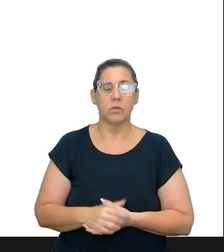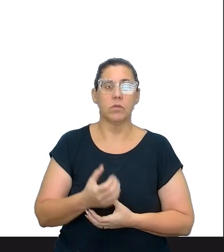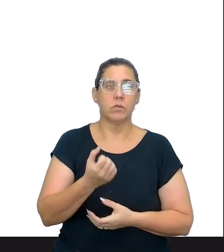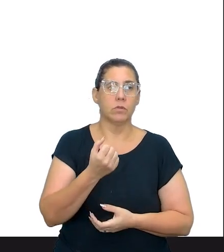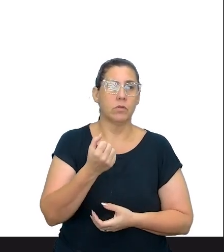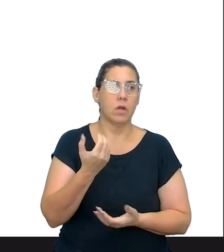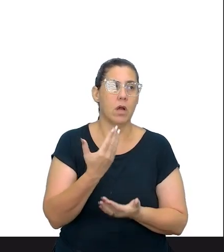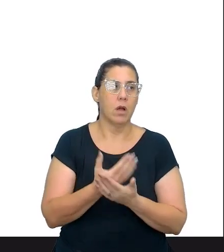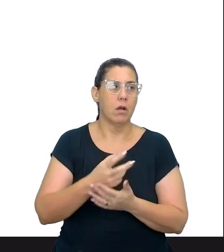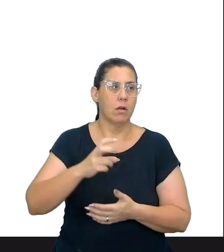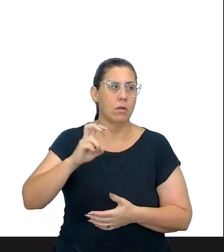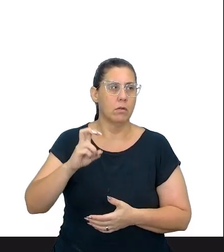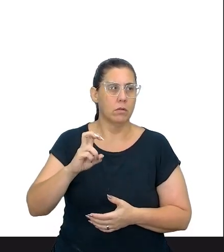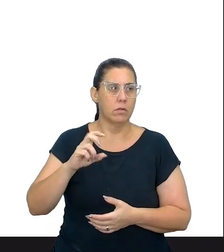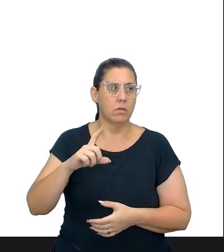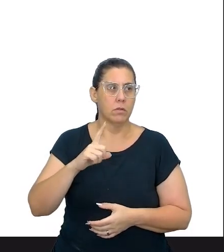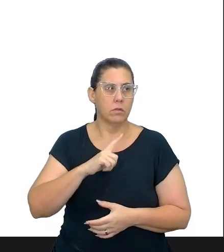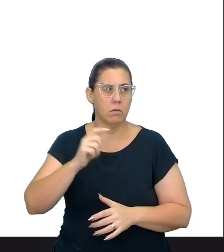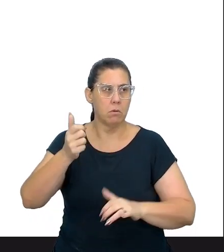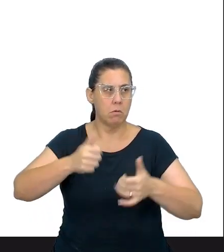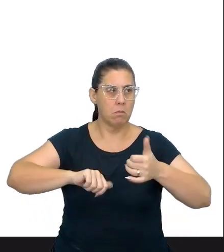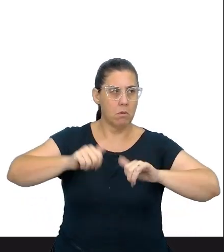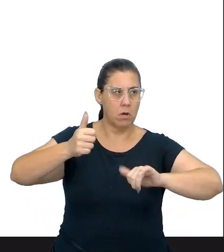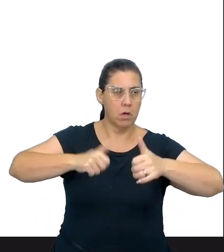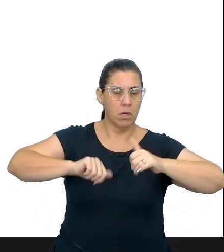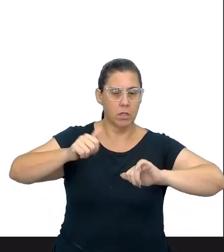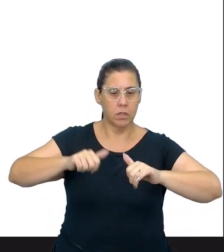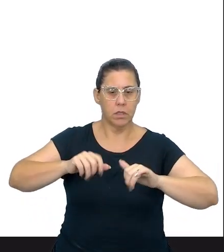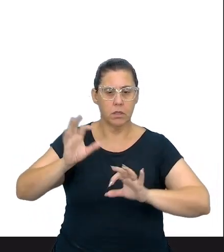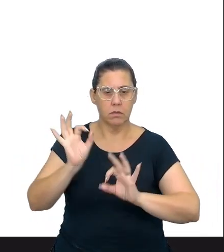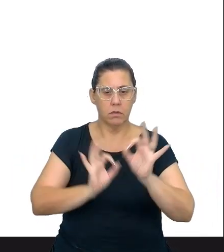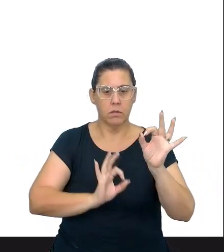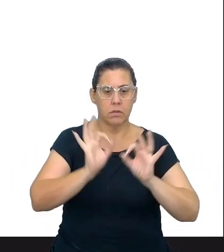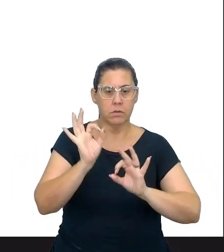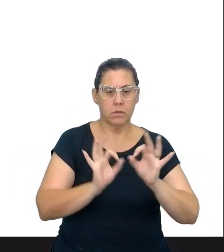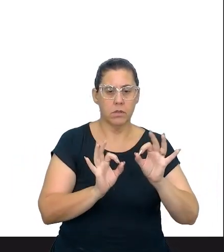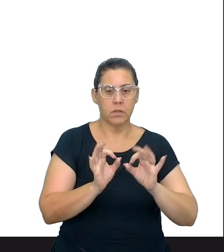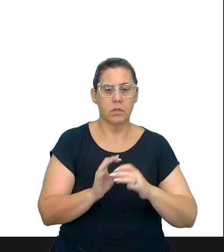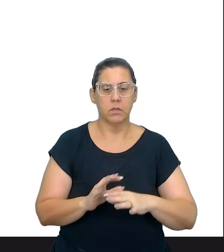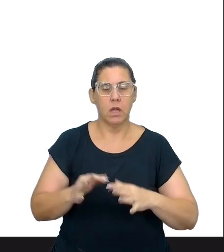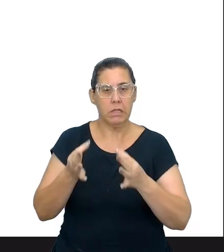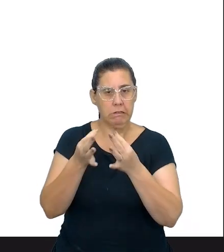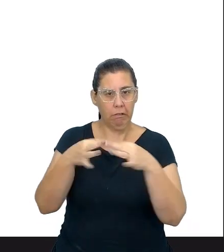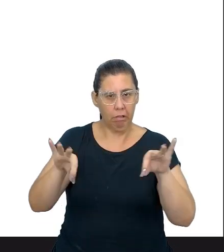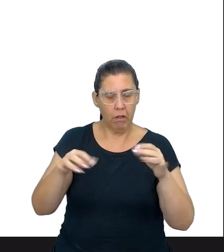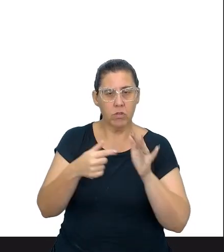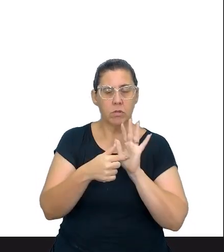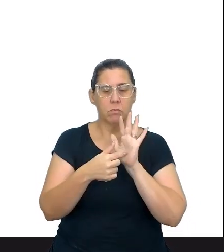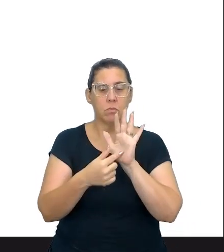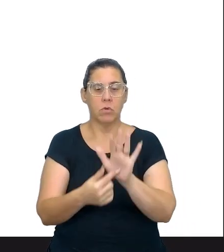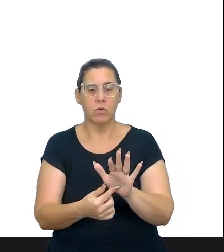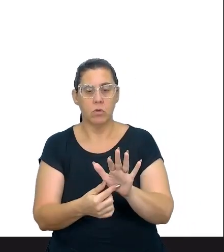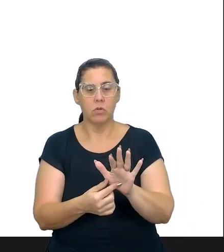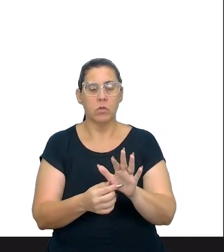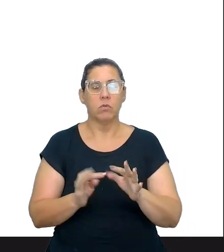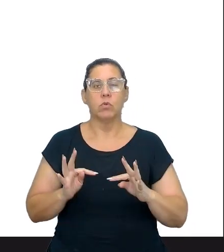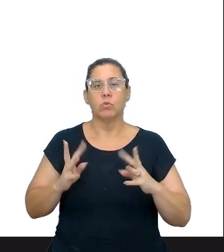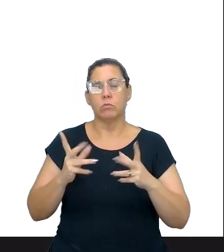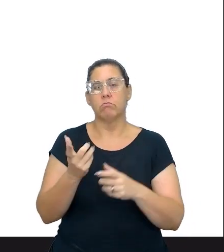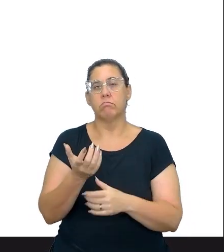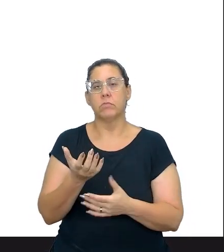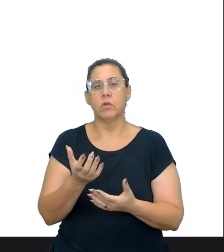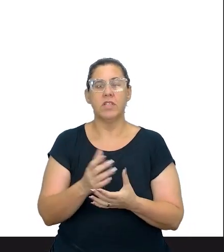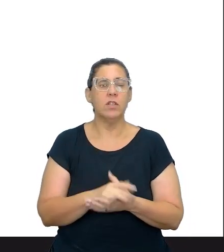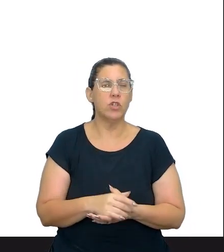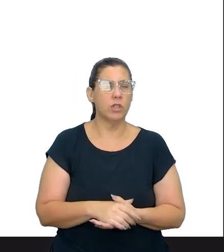aula 5, eles tiveram uma análise dessa parte da construção tática também que mostrava o efeito de sentido. Então, como vocês